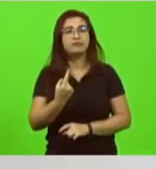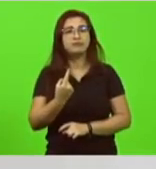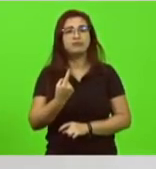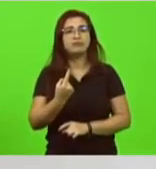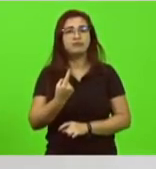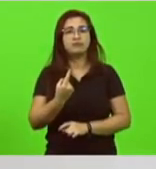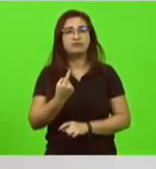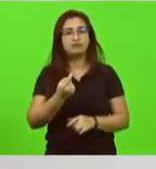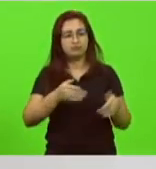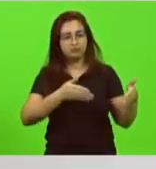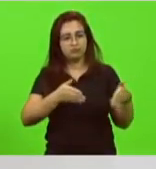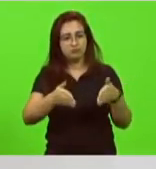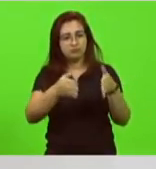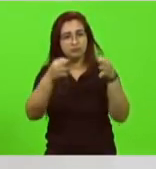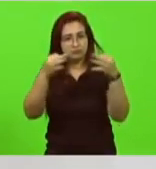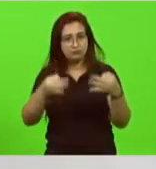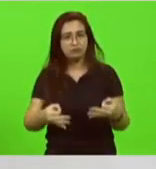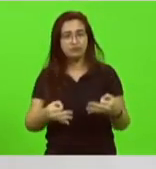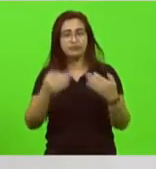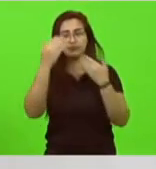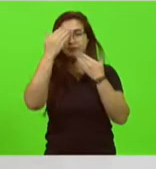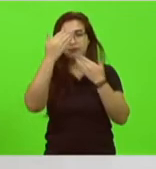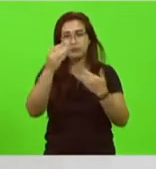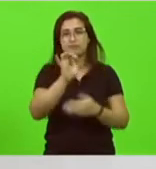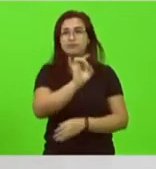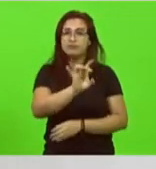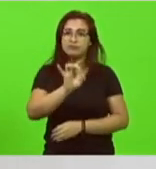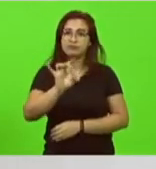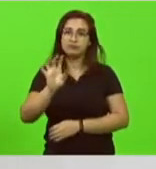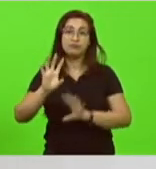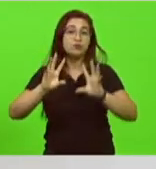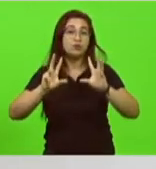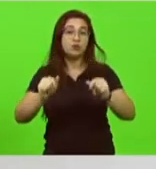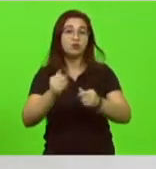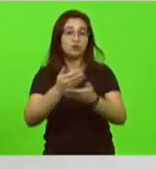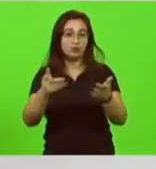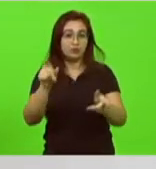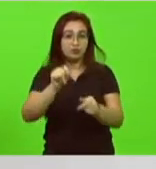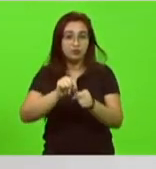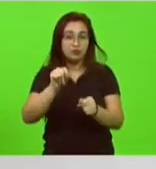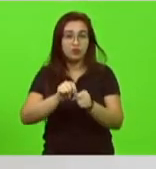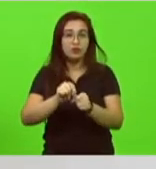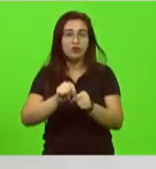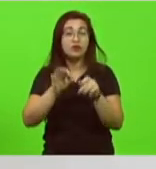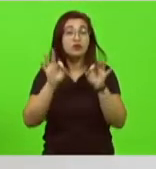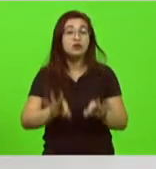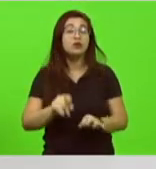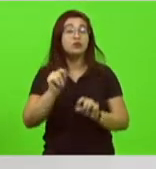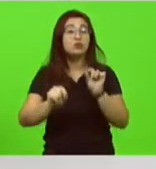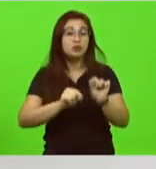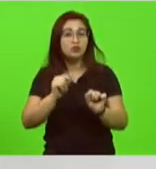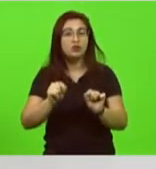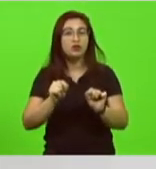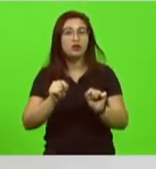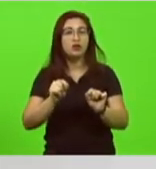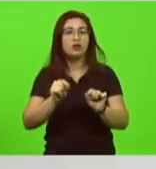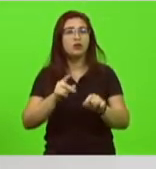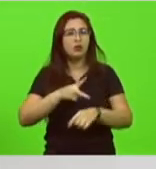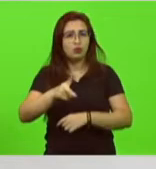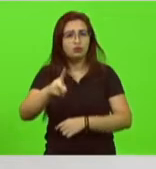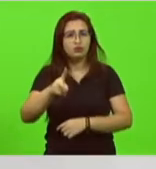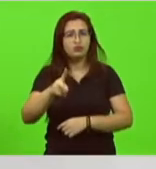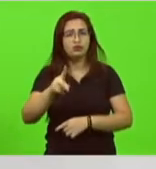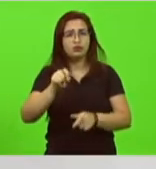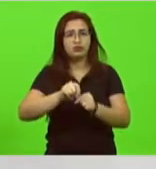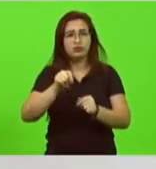certo muito obrigado a cada um de vocês por tudo aquilo que fazem e tenho absoluta certeza vão continuar fazendo pelo